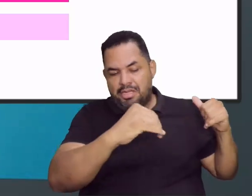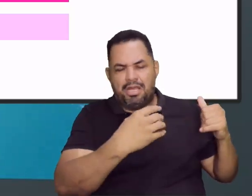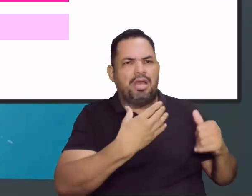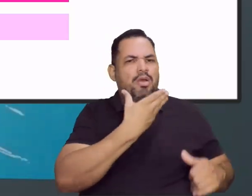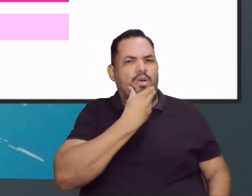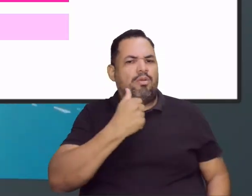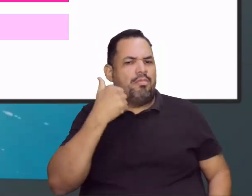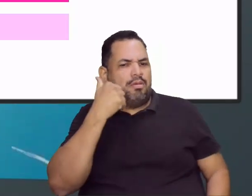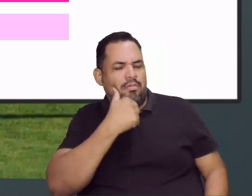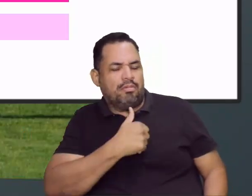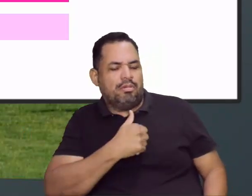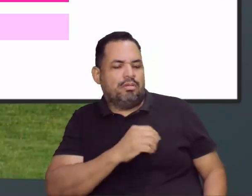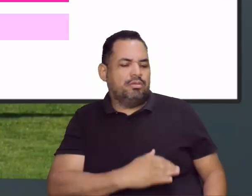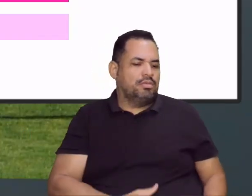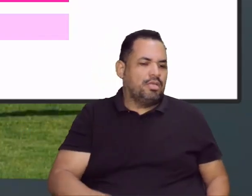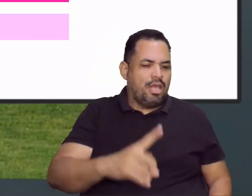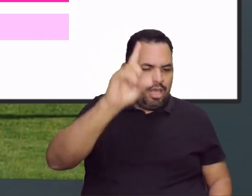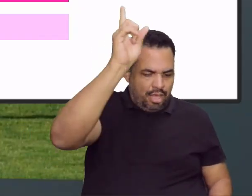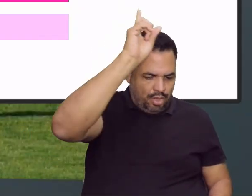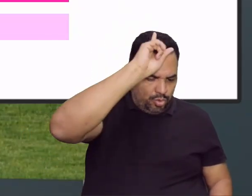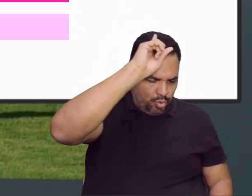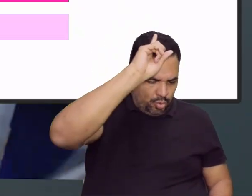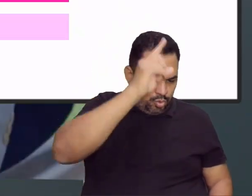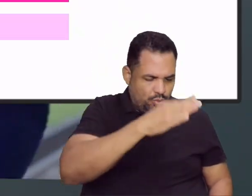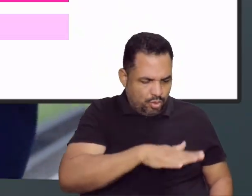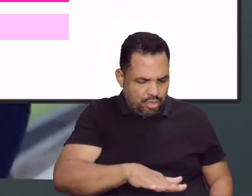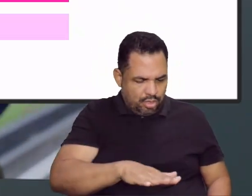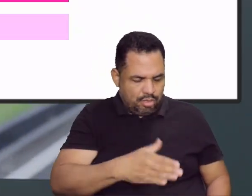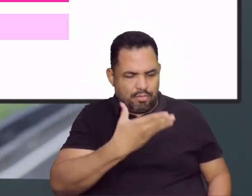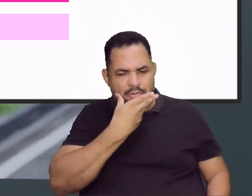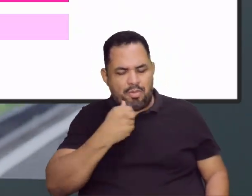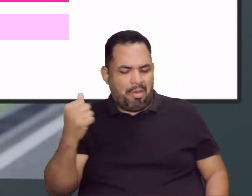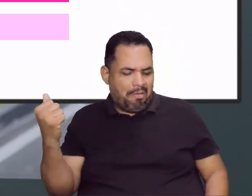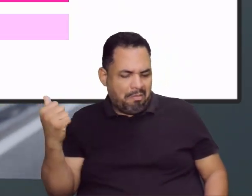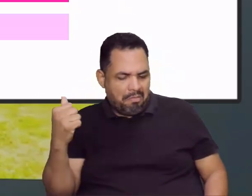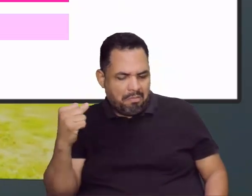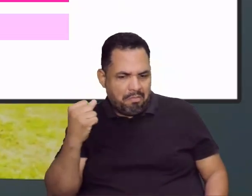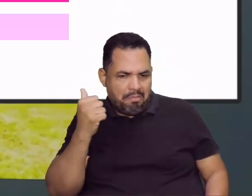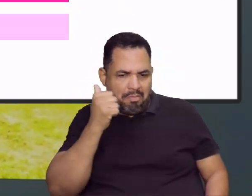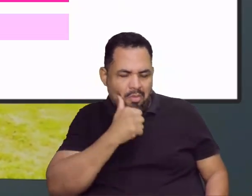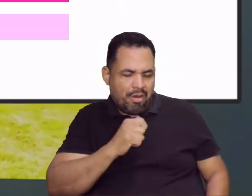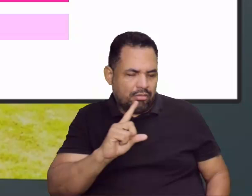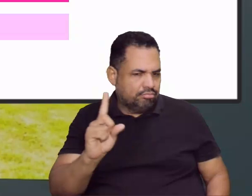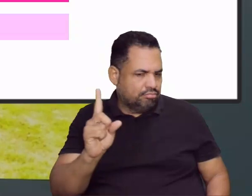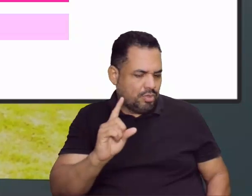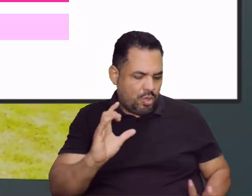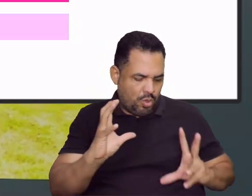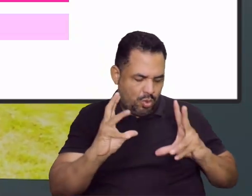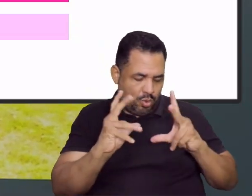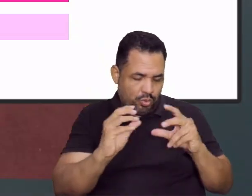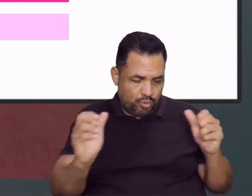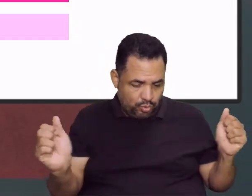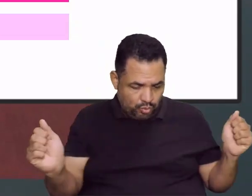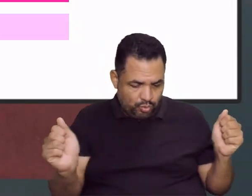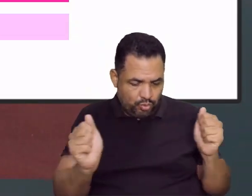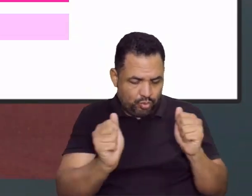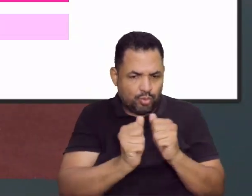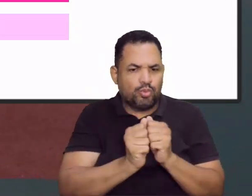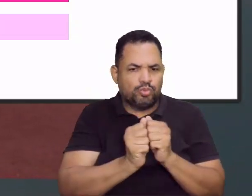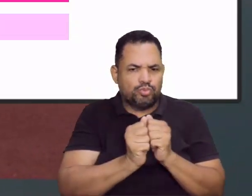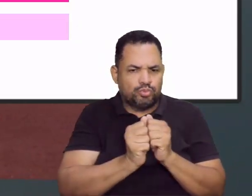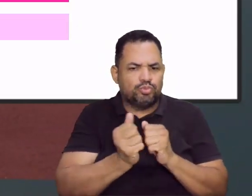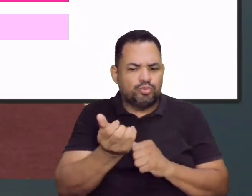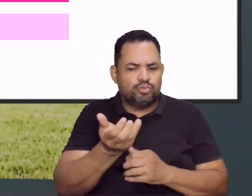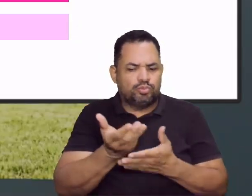mulher, se é criança ou se é adulto, né? Se é menina, se é menino. Não! Todo mundo pode ser incluído, todo mundo